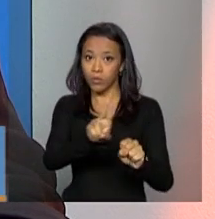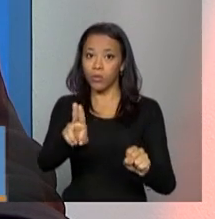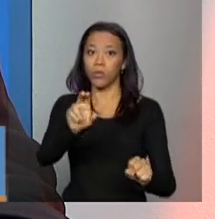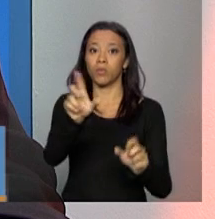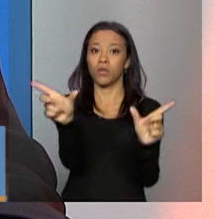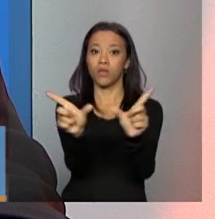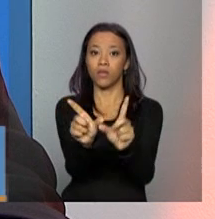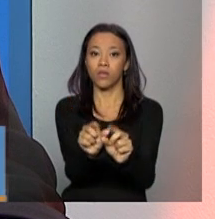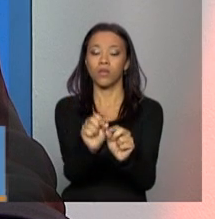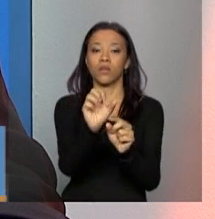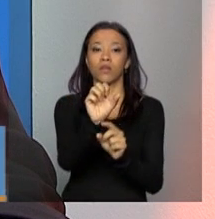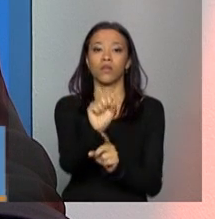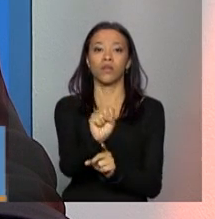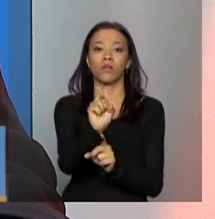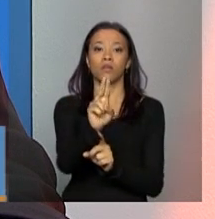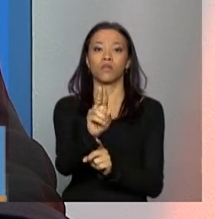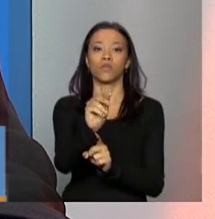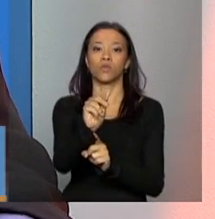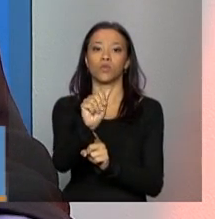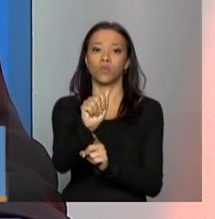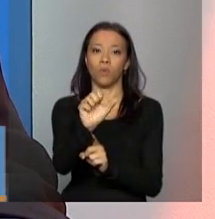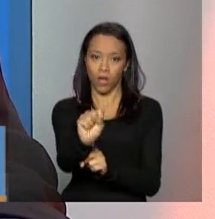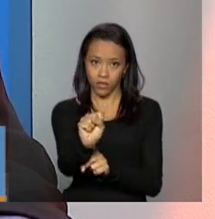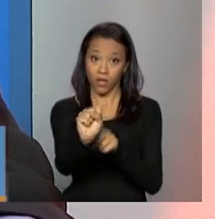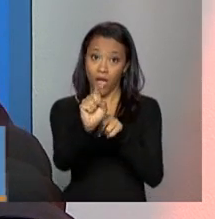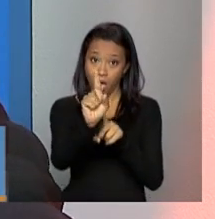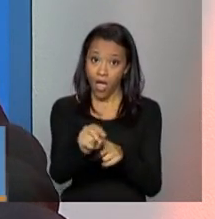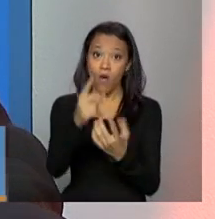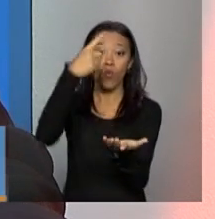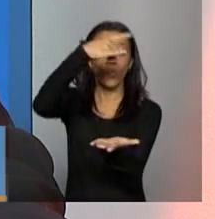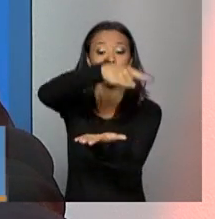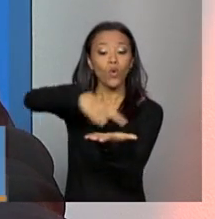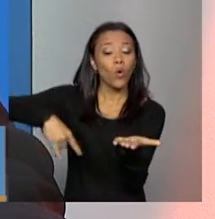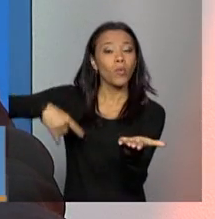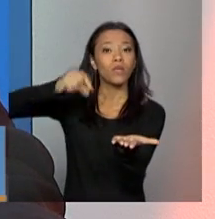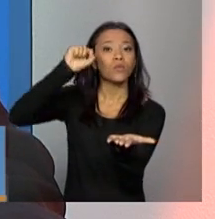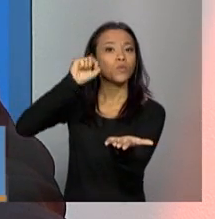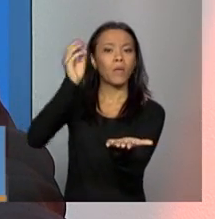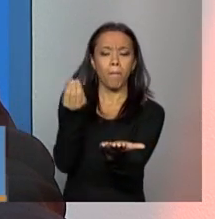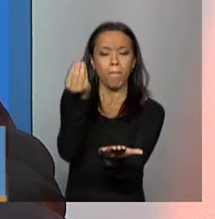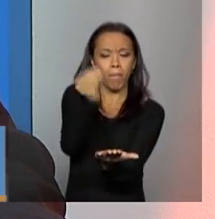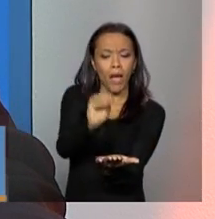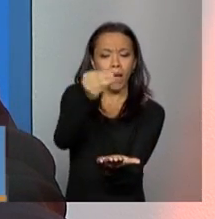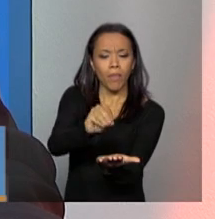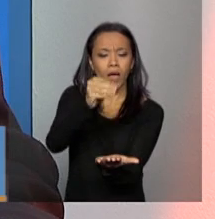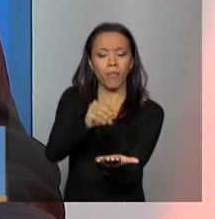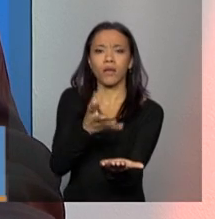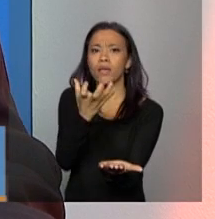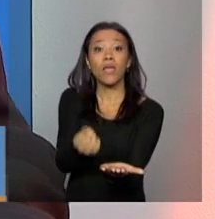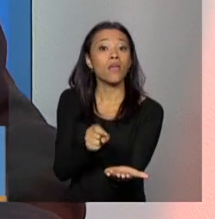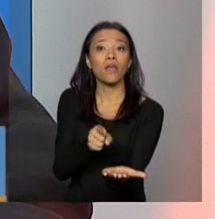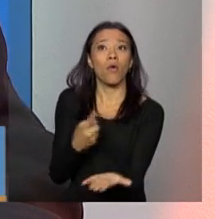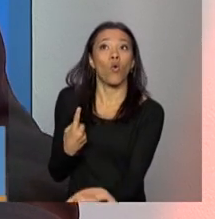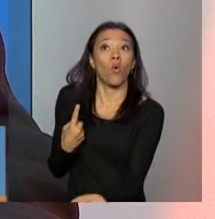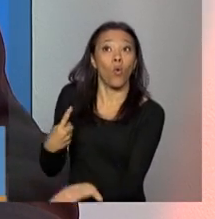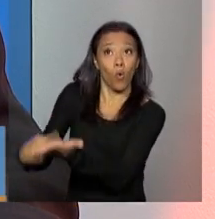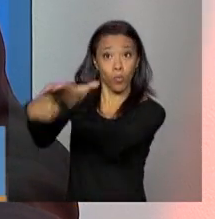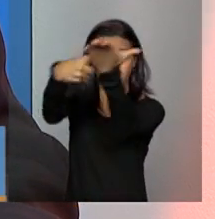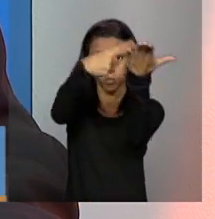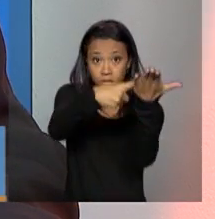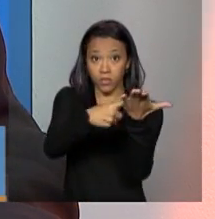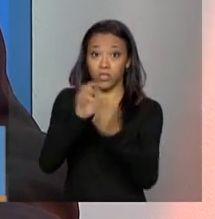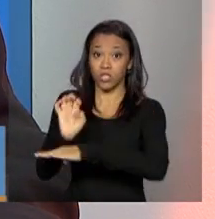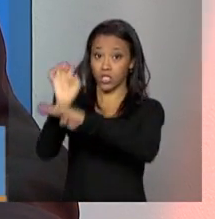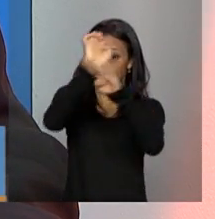nós temos o pacto que é construído com estados e com municípios, onde se define quais são as responsabilidades de cada ente